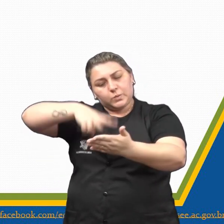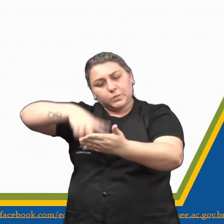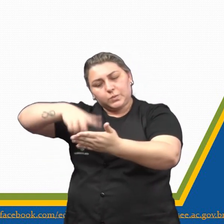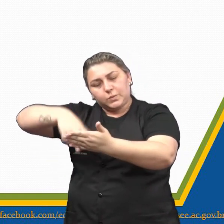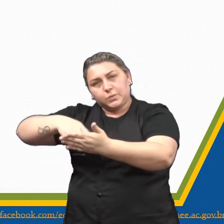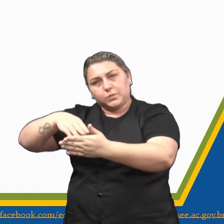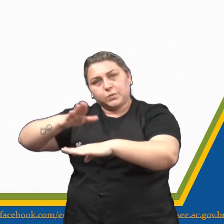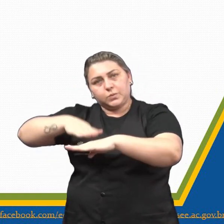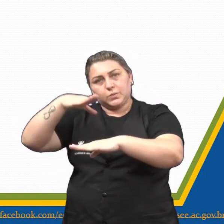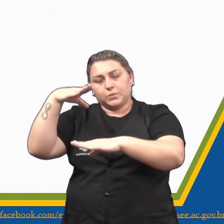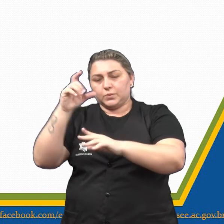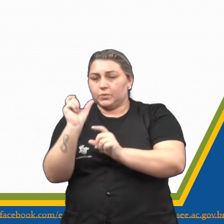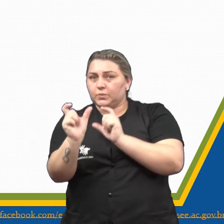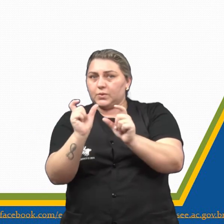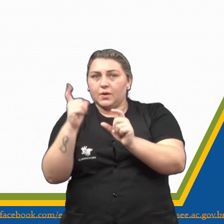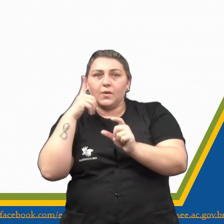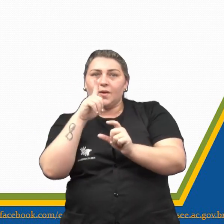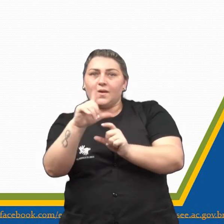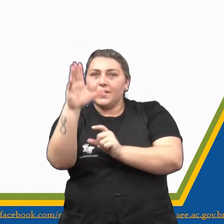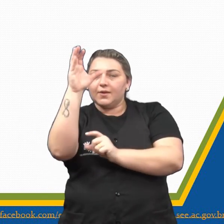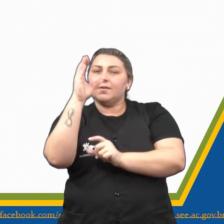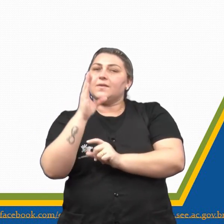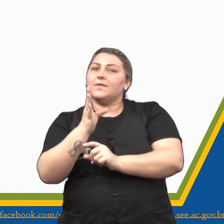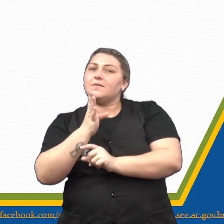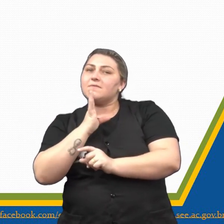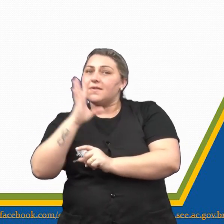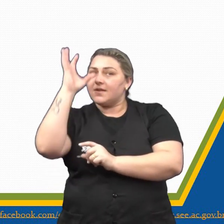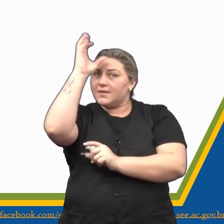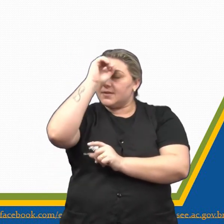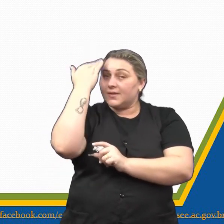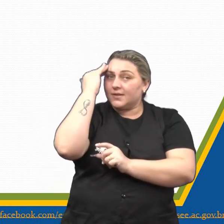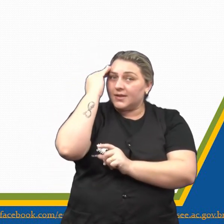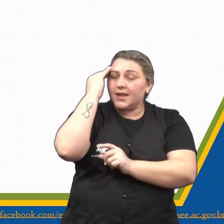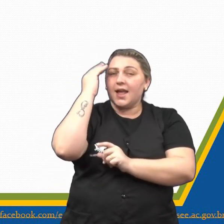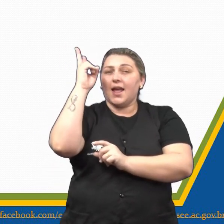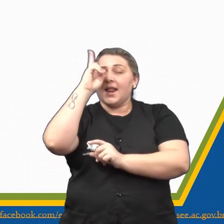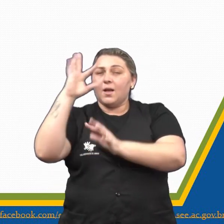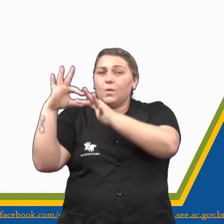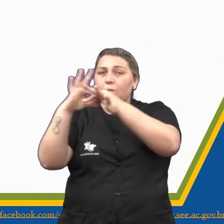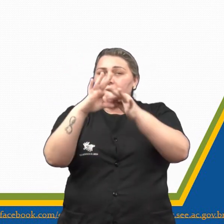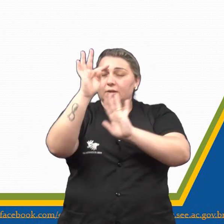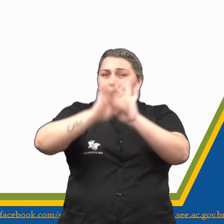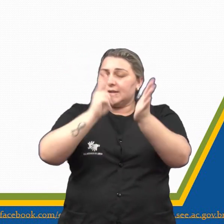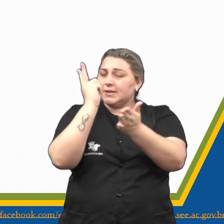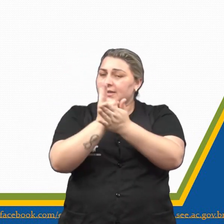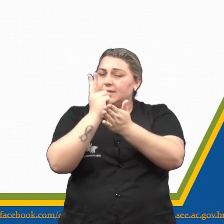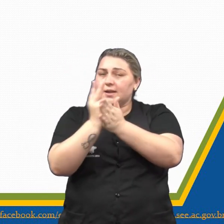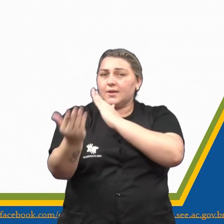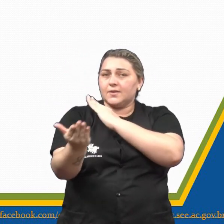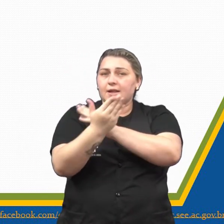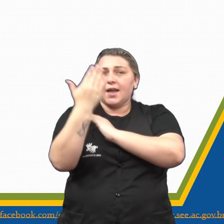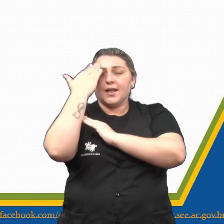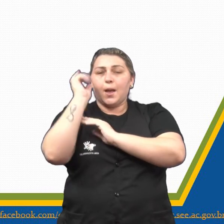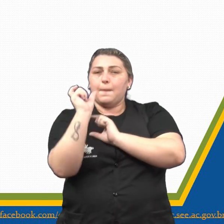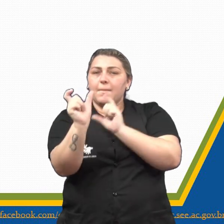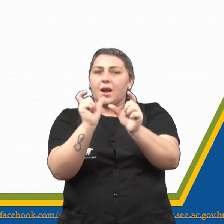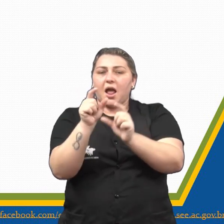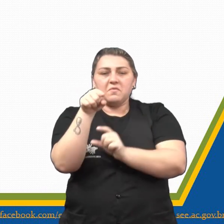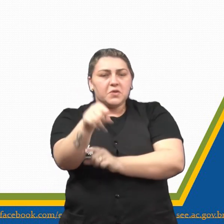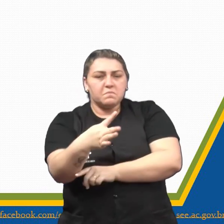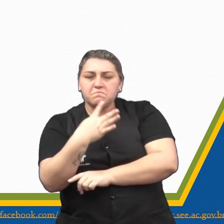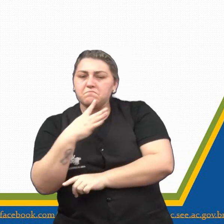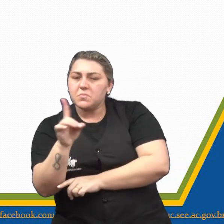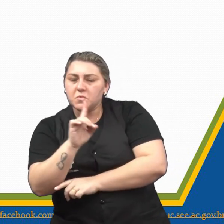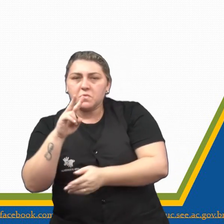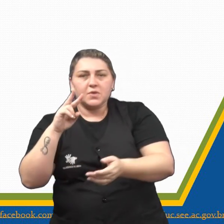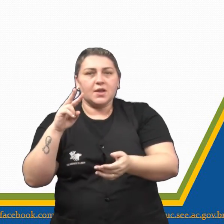palavras eu vou adquirindo aí, certo? Lembre-se que o contexto do texto sempre lhe ajudará a entender palavras que você desconhece